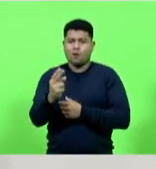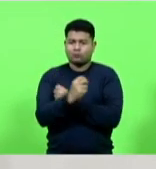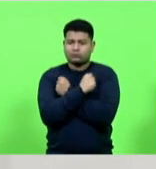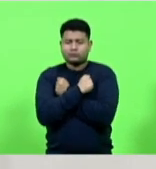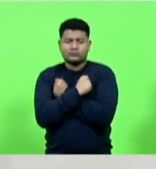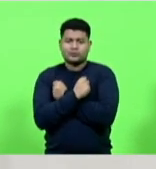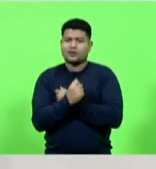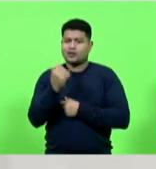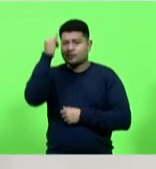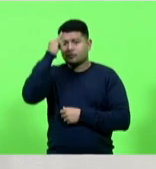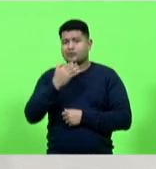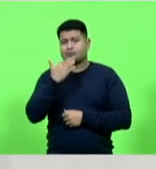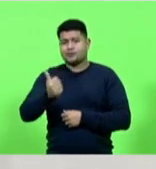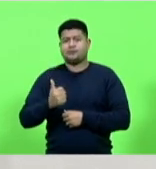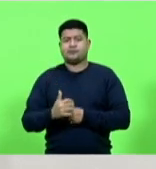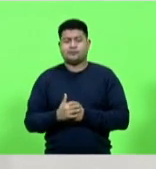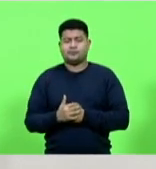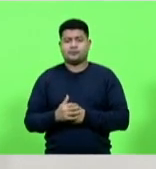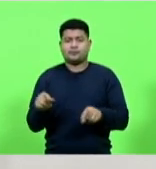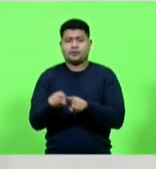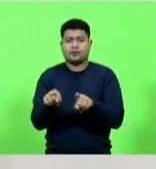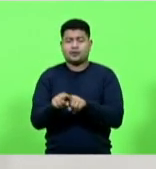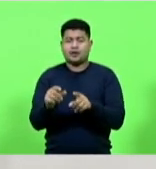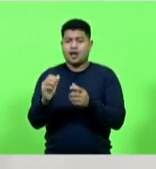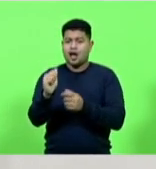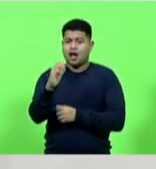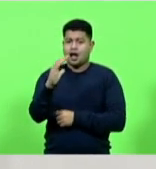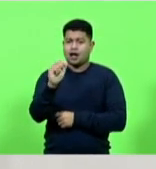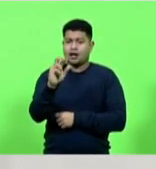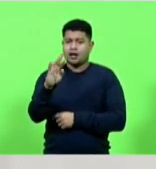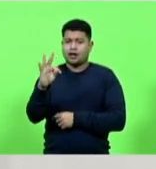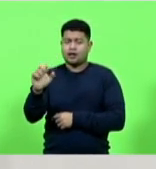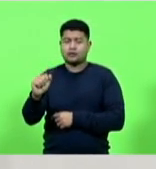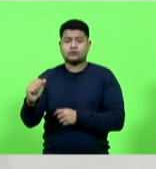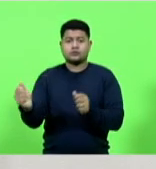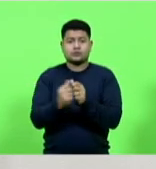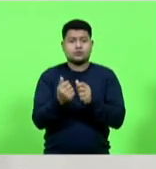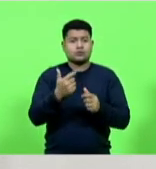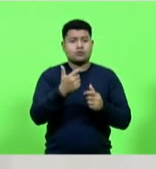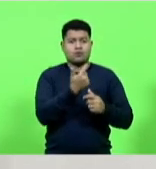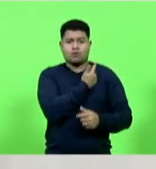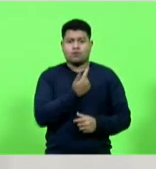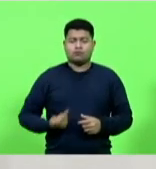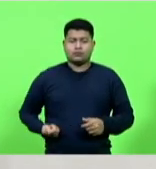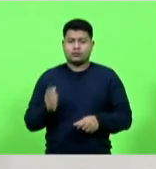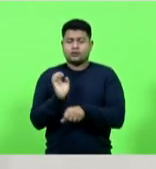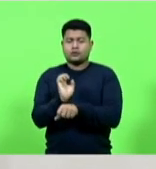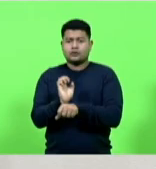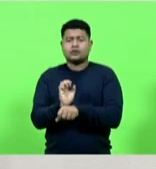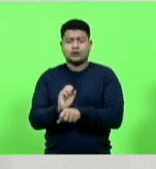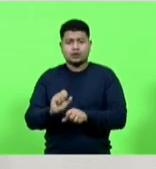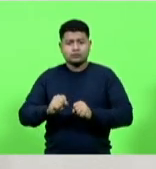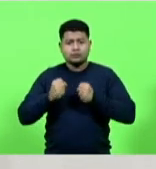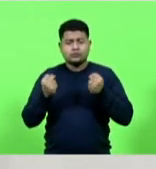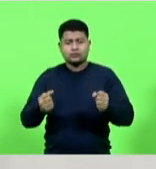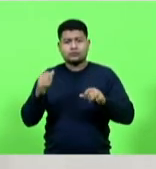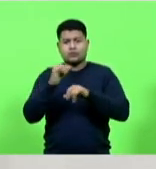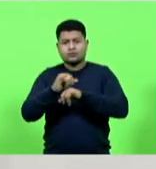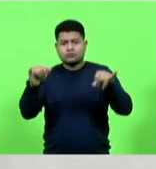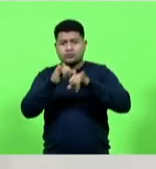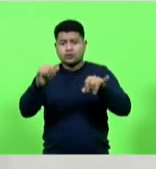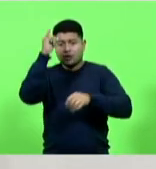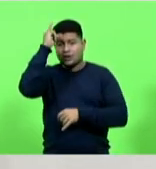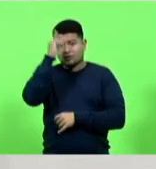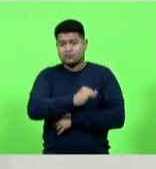trabalho com membros de outras entidades do governo do estado ajudando a combater a desinformação só no nosso projeto